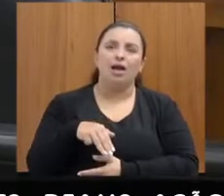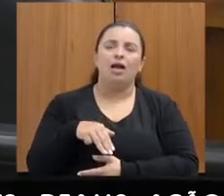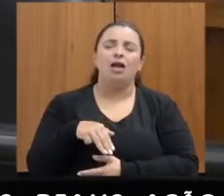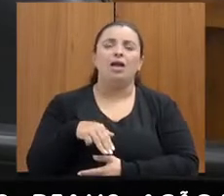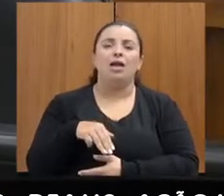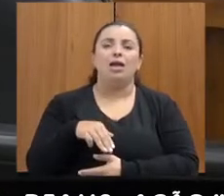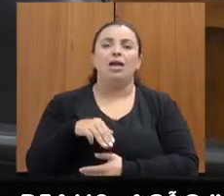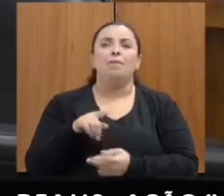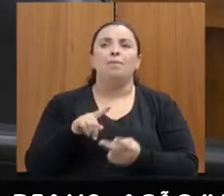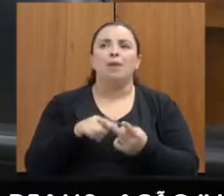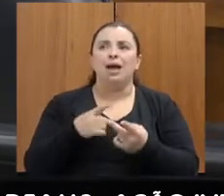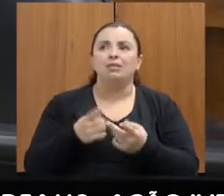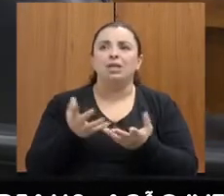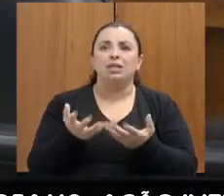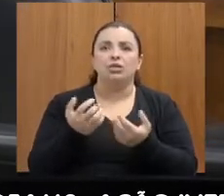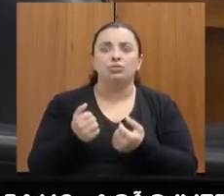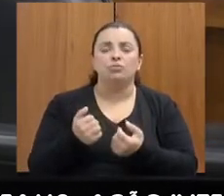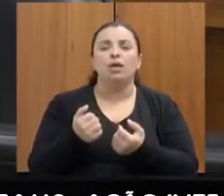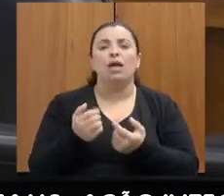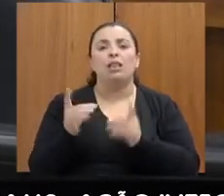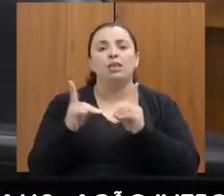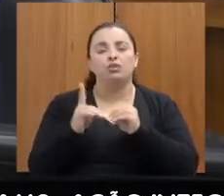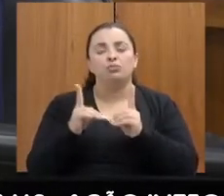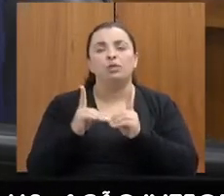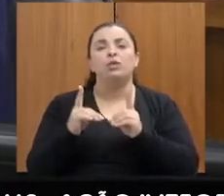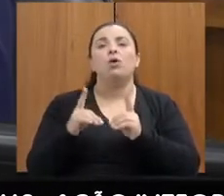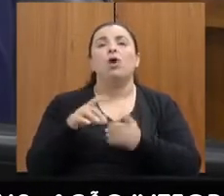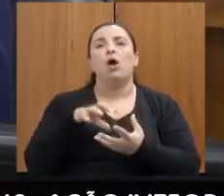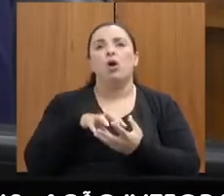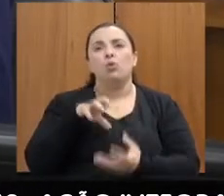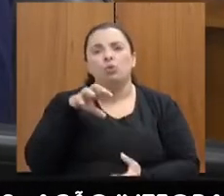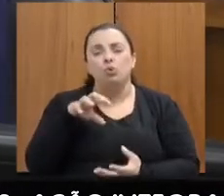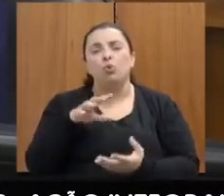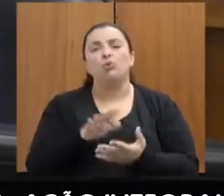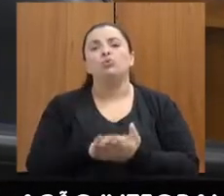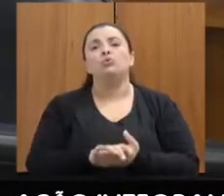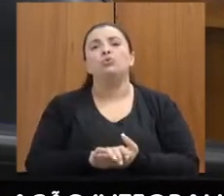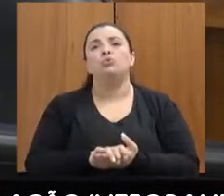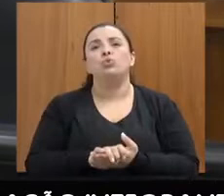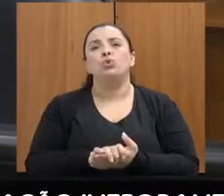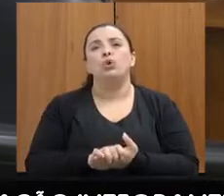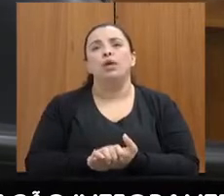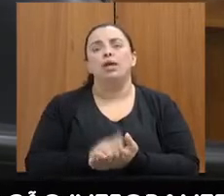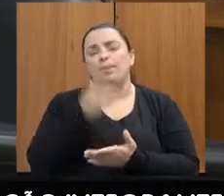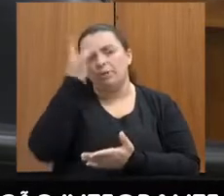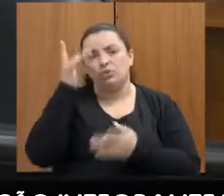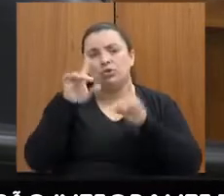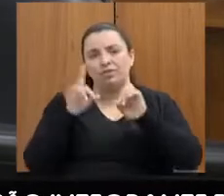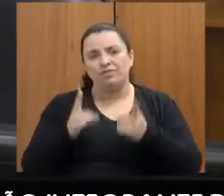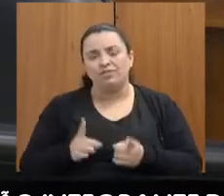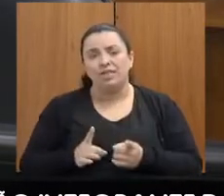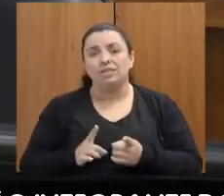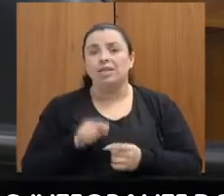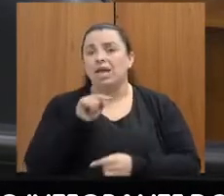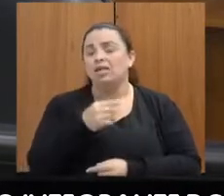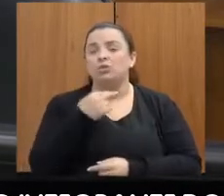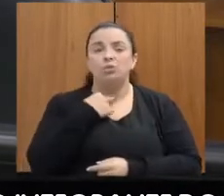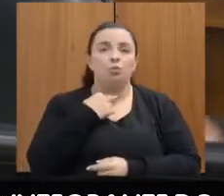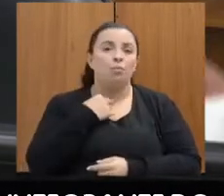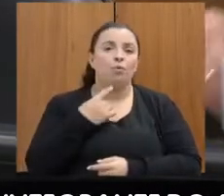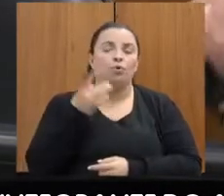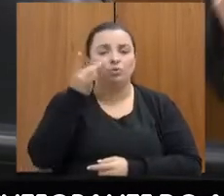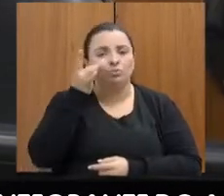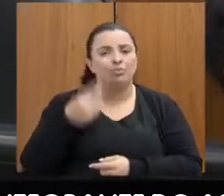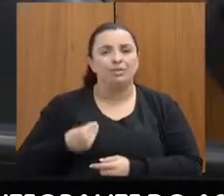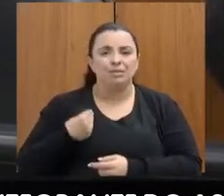com deficiência e vítimas de intolerância para estarem aqui conosco, não puderam participar. Tinha sido indicada a presença do Daniel